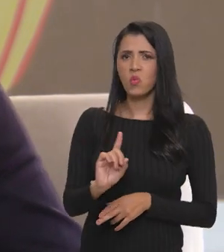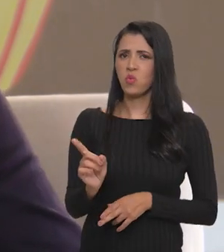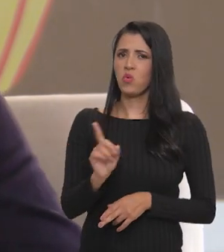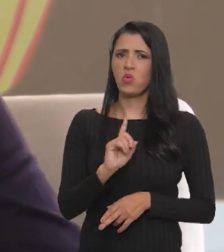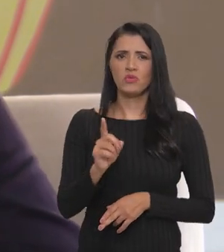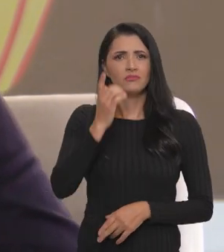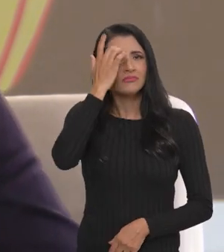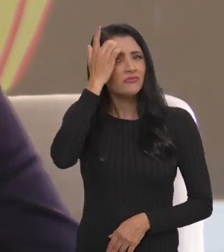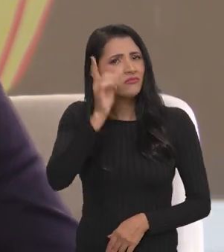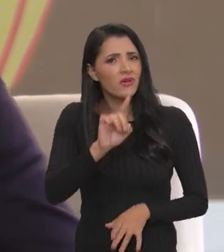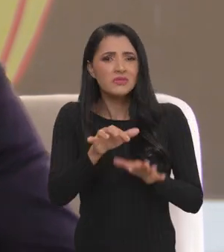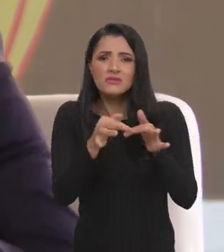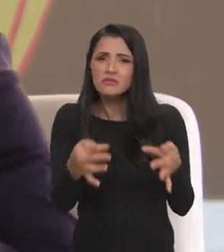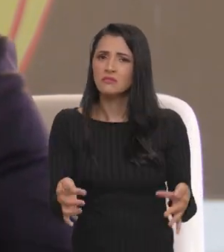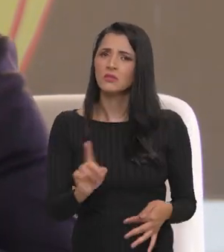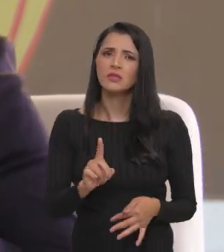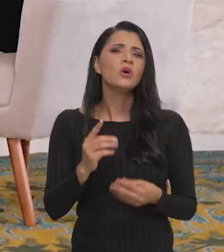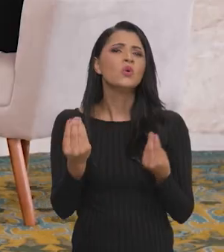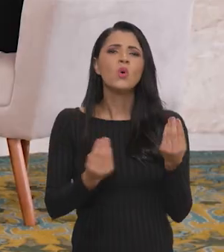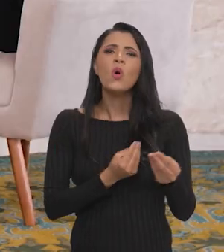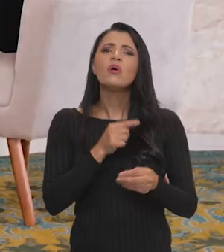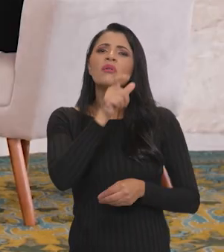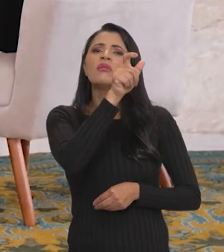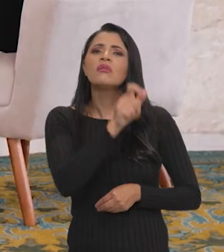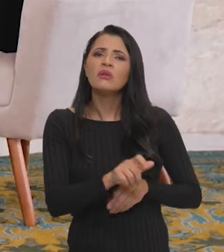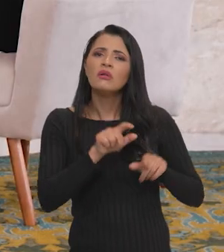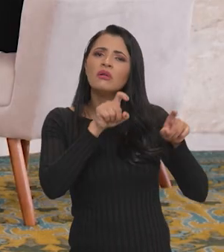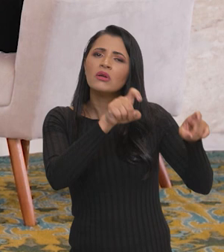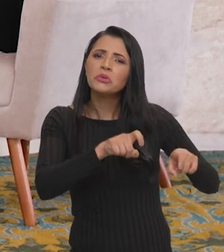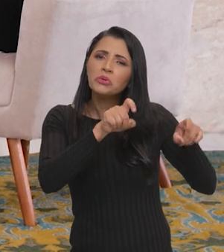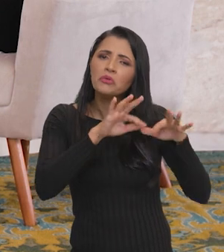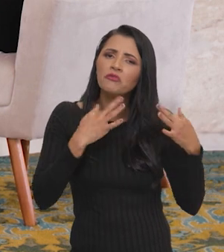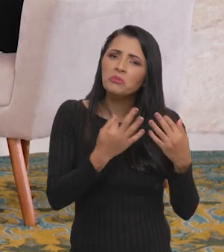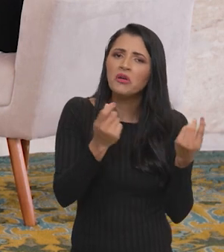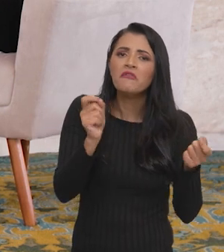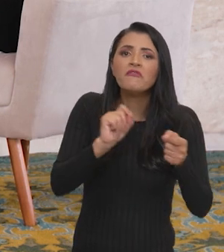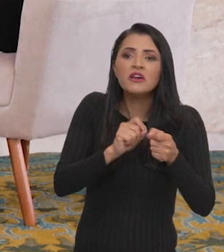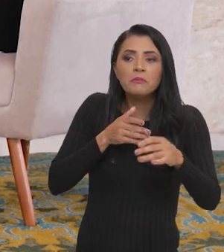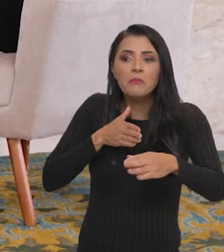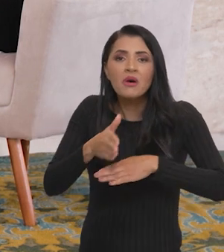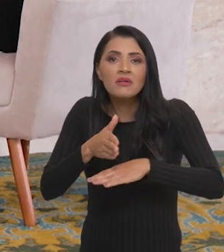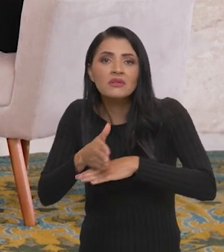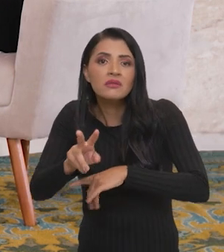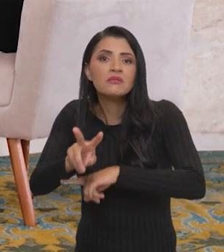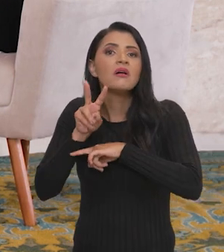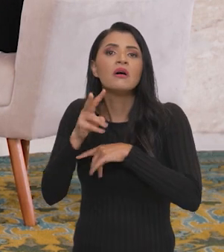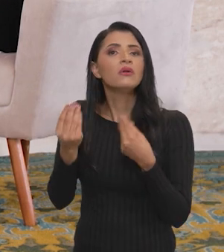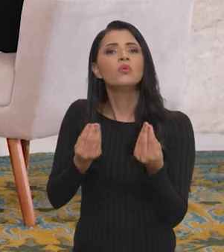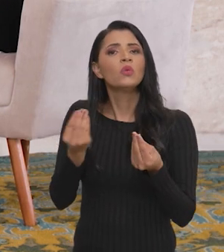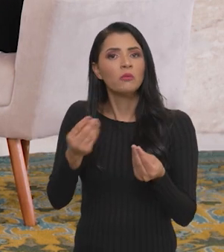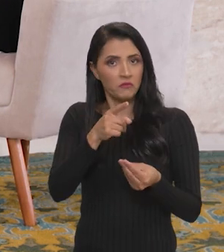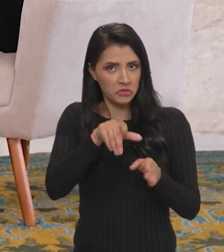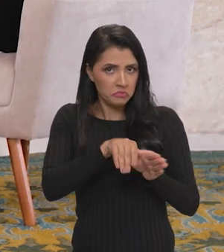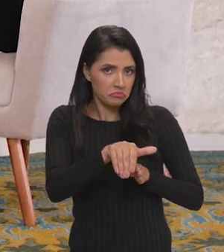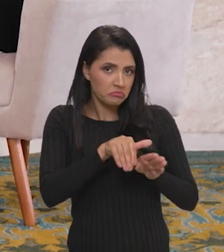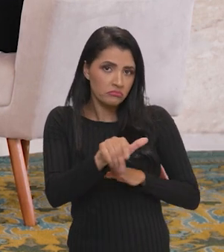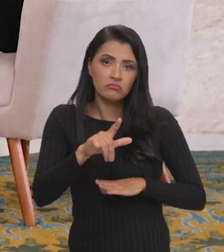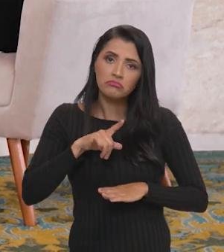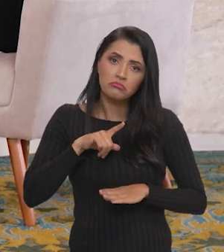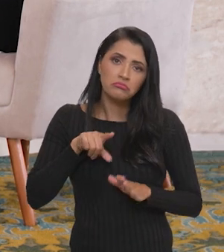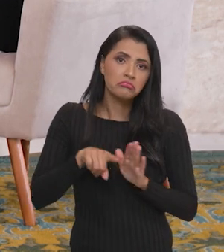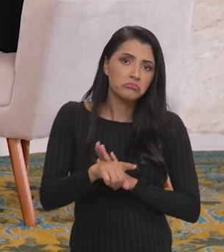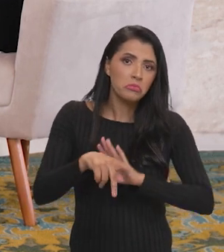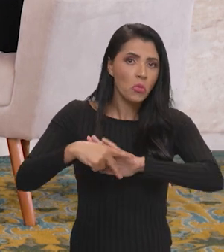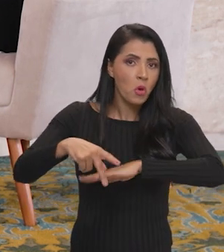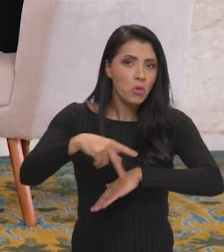assim, não é tão simples. Então, o que o agricultor familiar tem de fazer para acessar esses recursos? Vocês orientam, tem